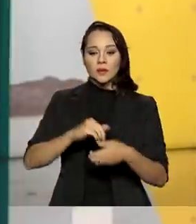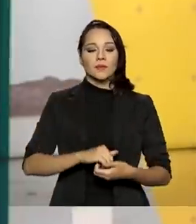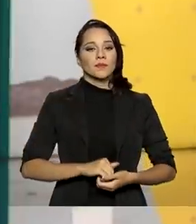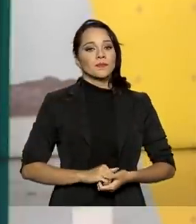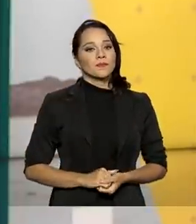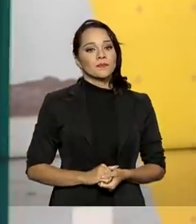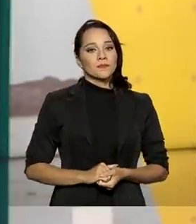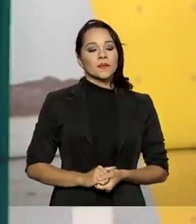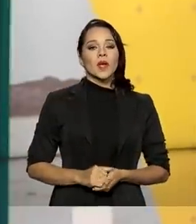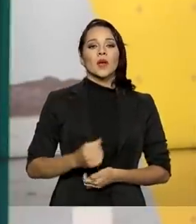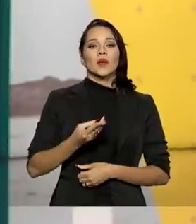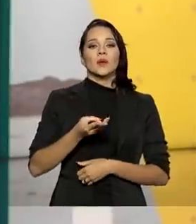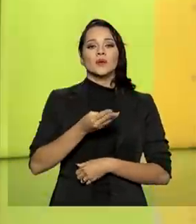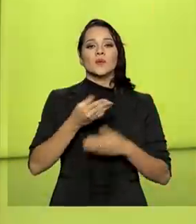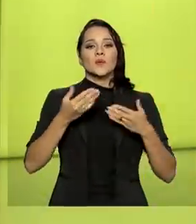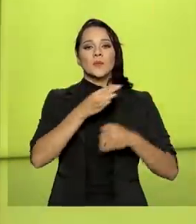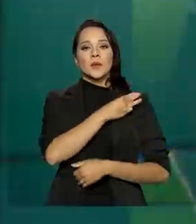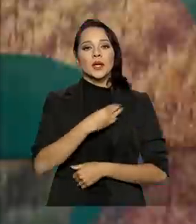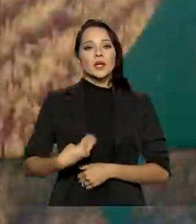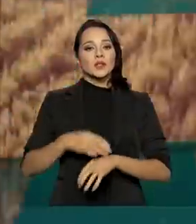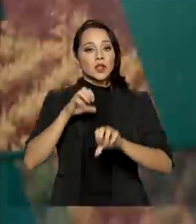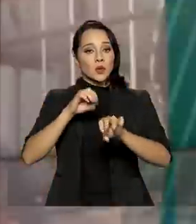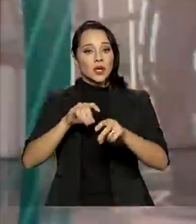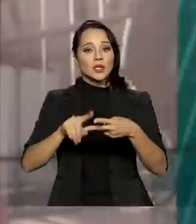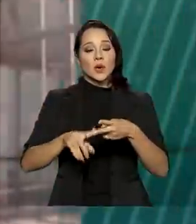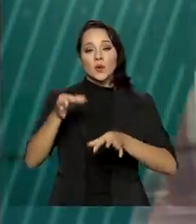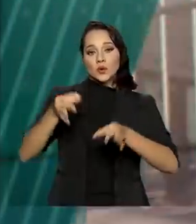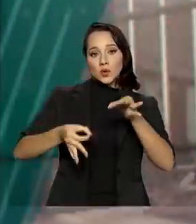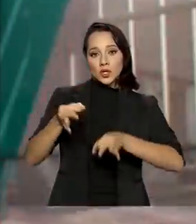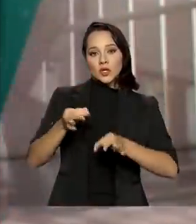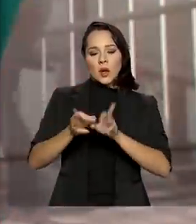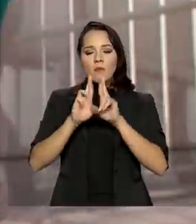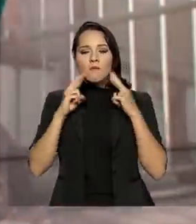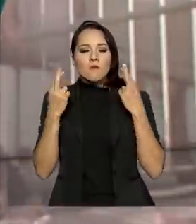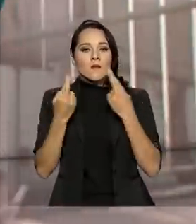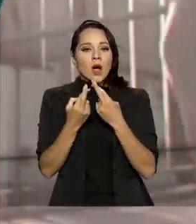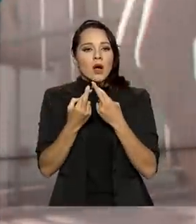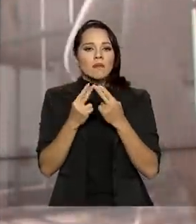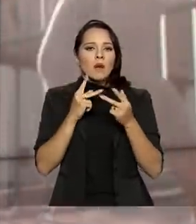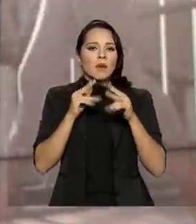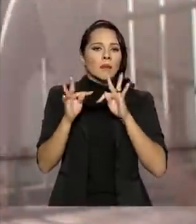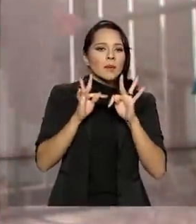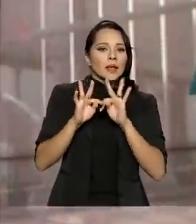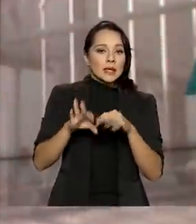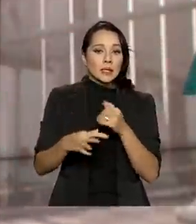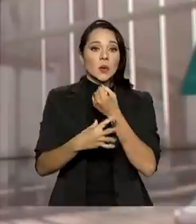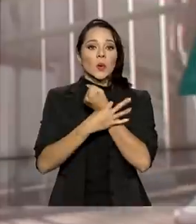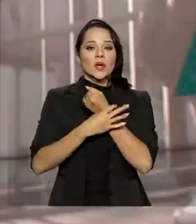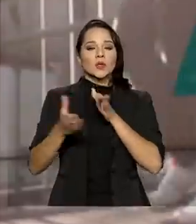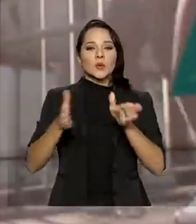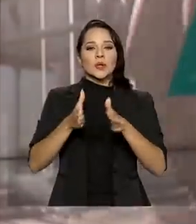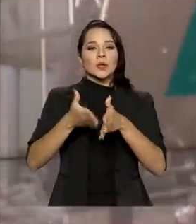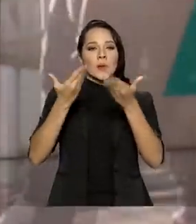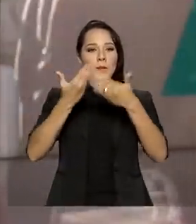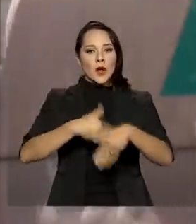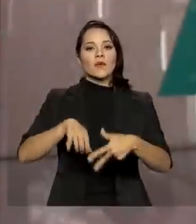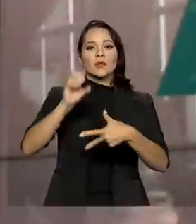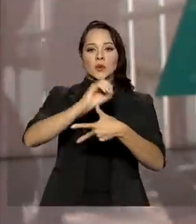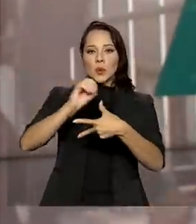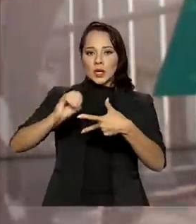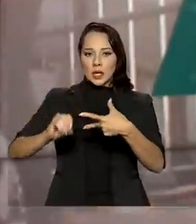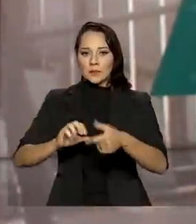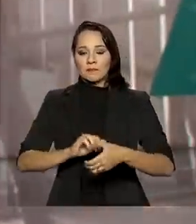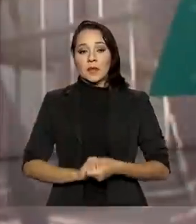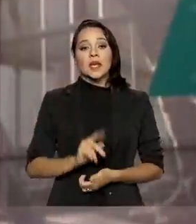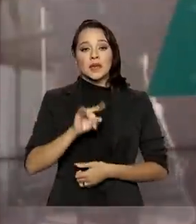E os ministros da Educação e da Justiça e Segurança Pública se reuniram para tratar da segurança durante a aplicação das provas